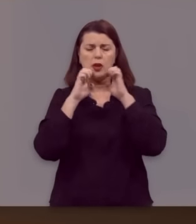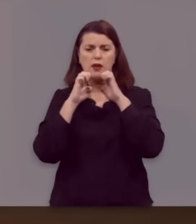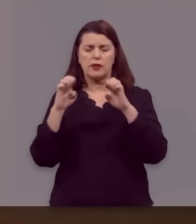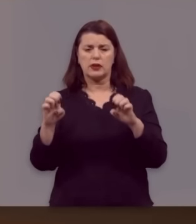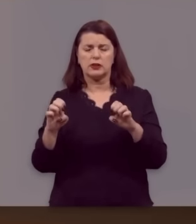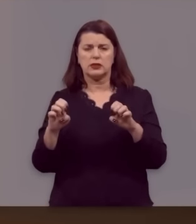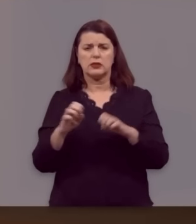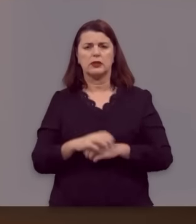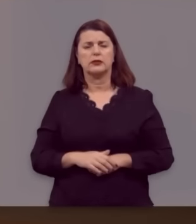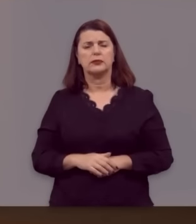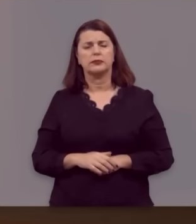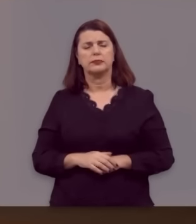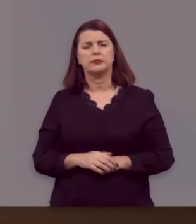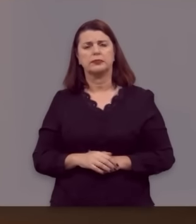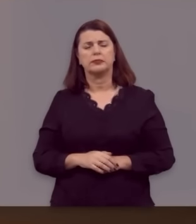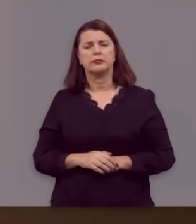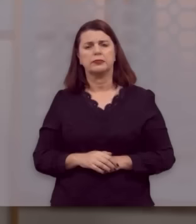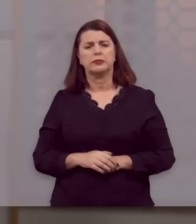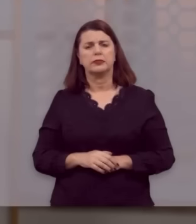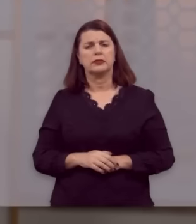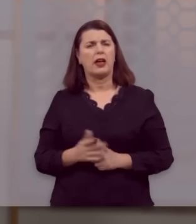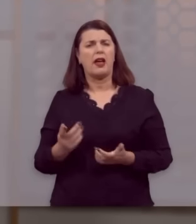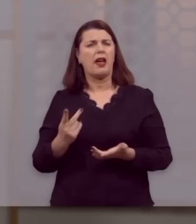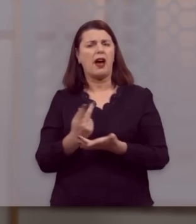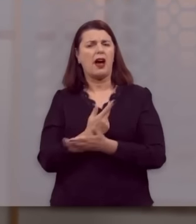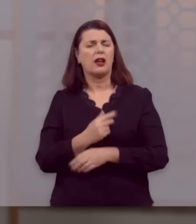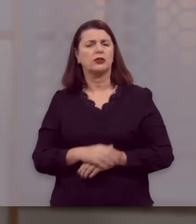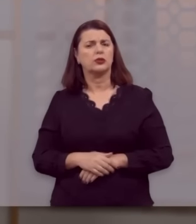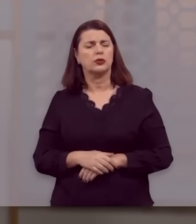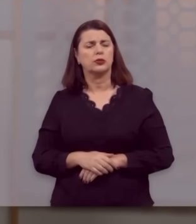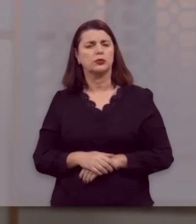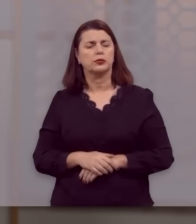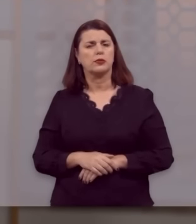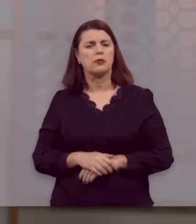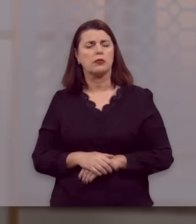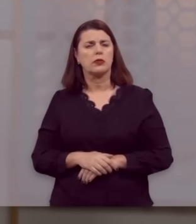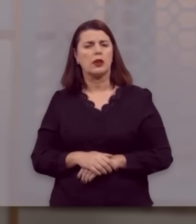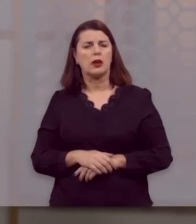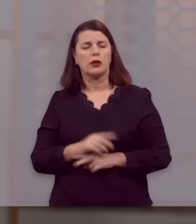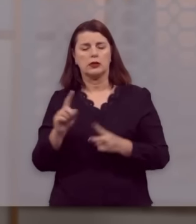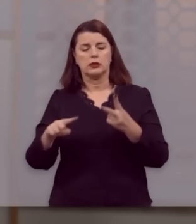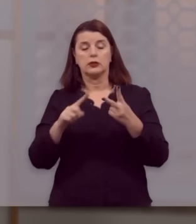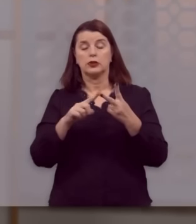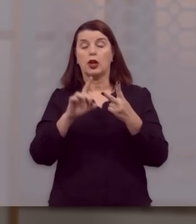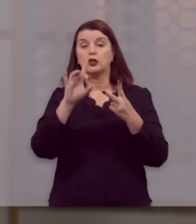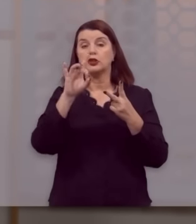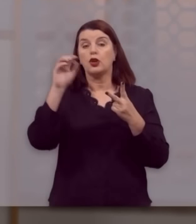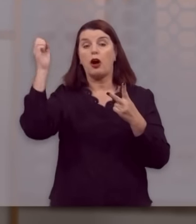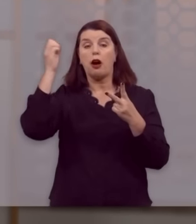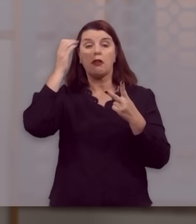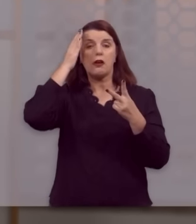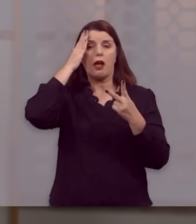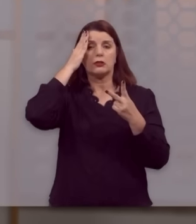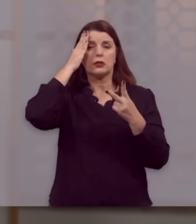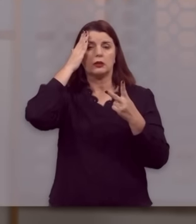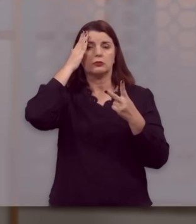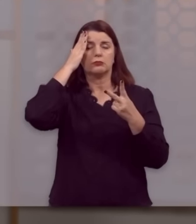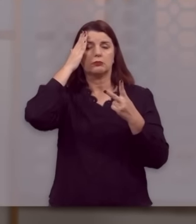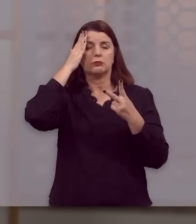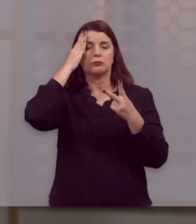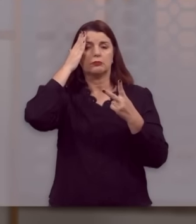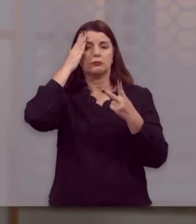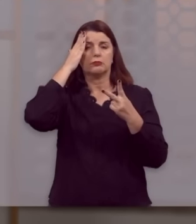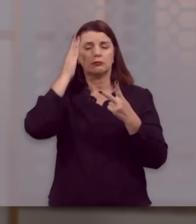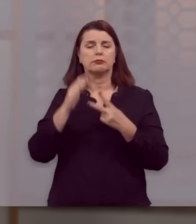anátema. O segundo pilar da Reforma é sola gratia, só a graça.